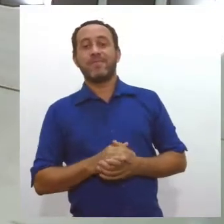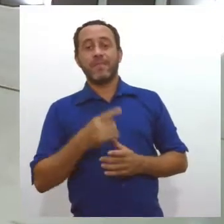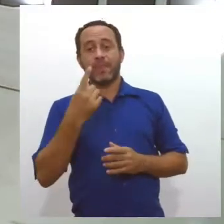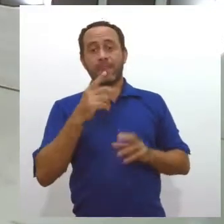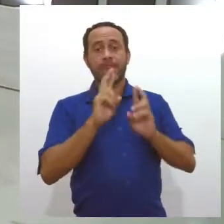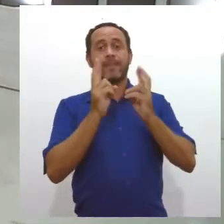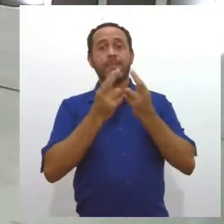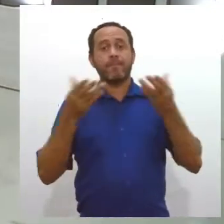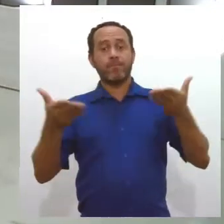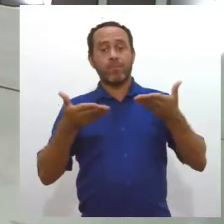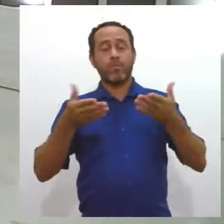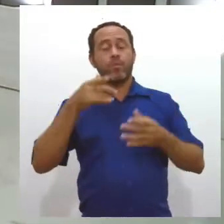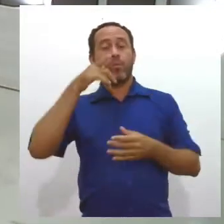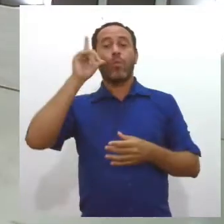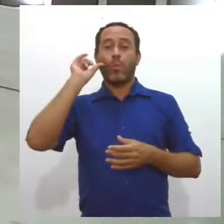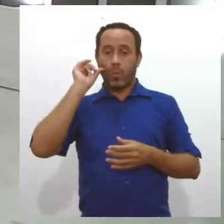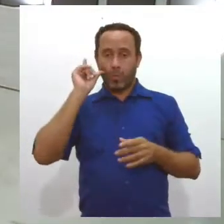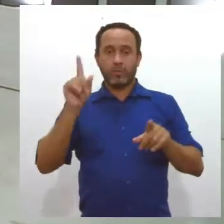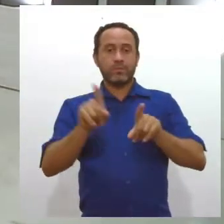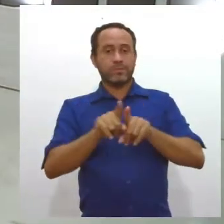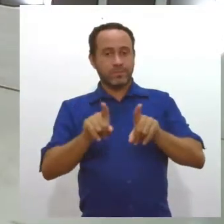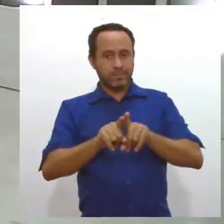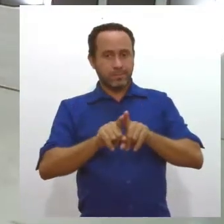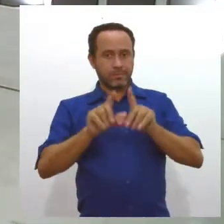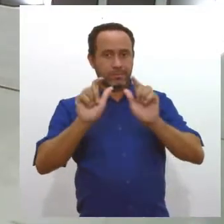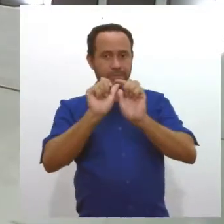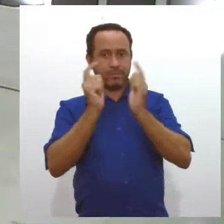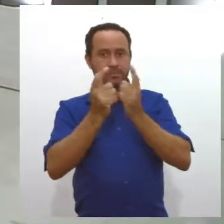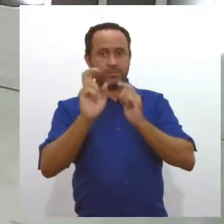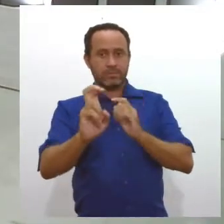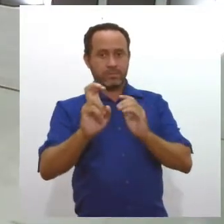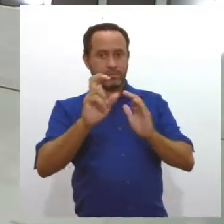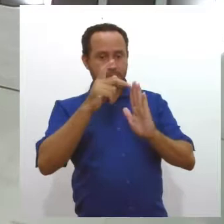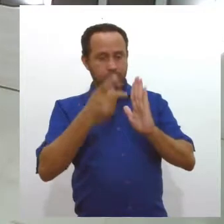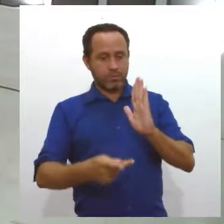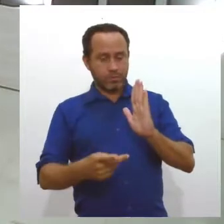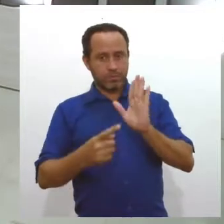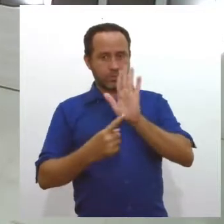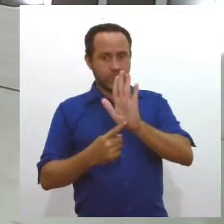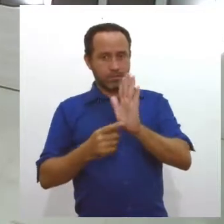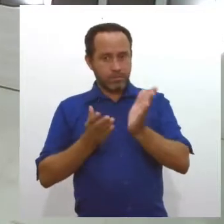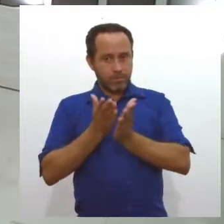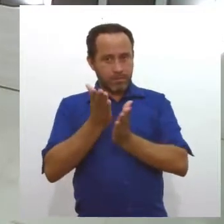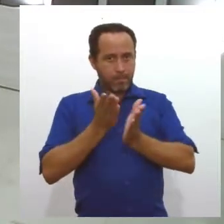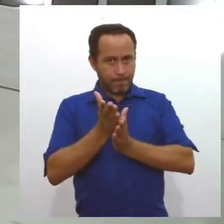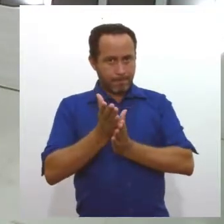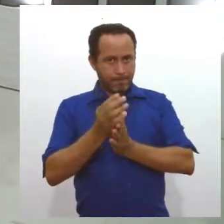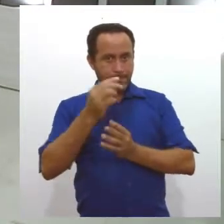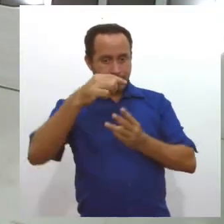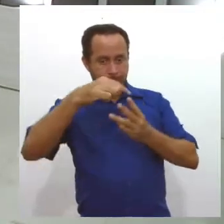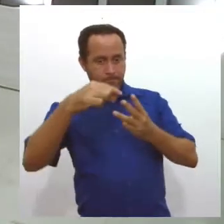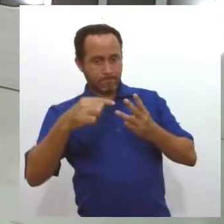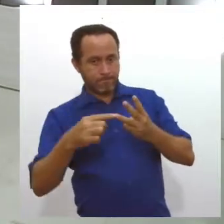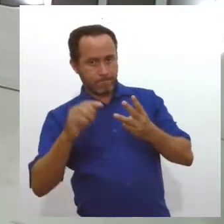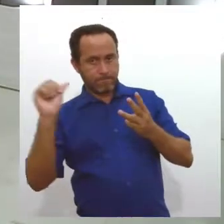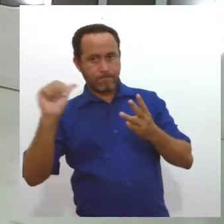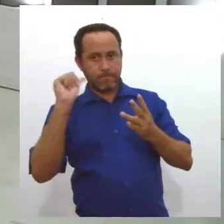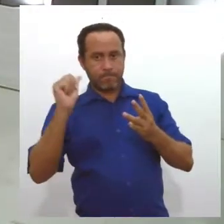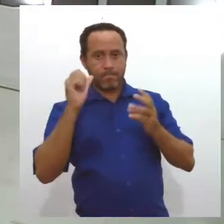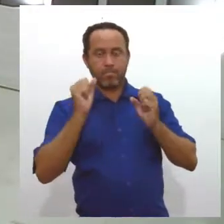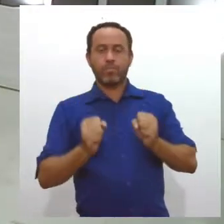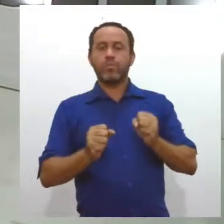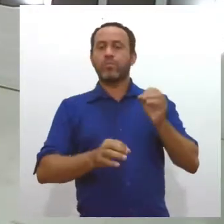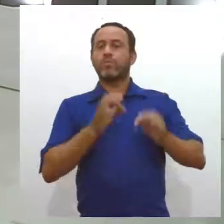sessão mista de ontem, na Assembleia Legislativa, cinco projetos foram apreciados e aprovados, né? Três deles de autoria do Poder